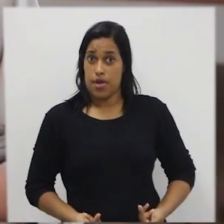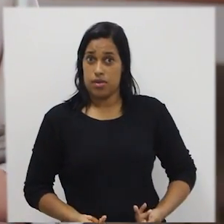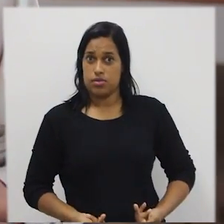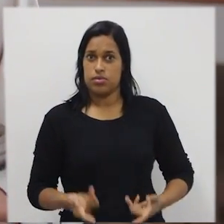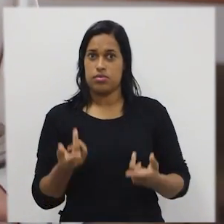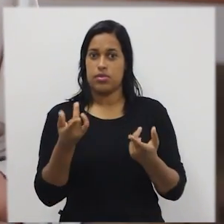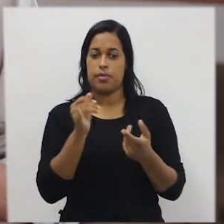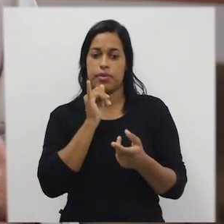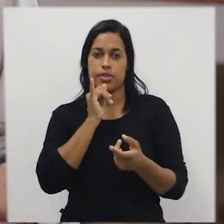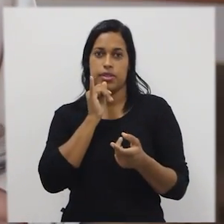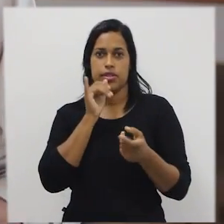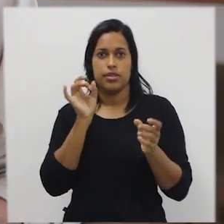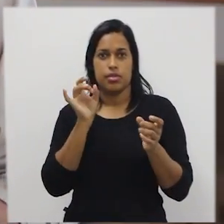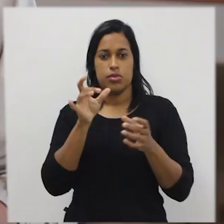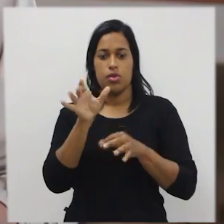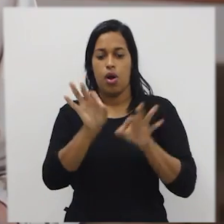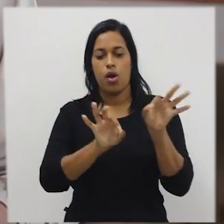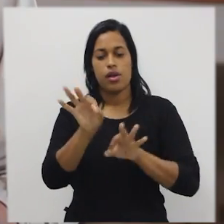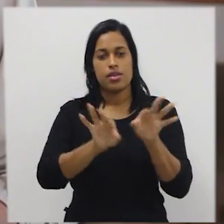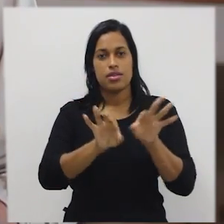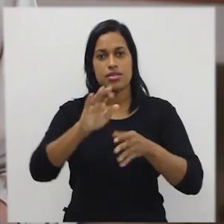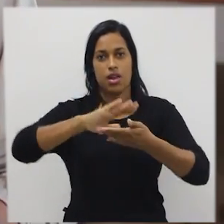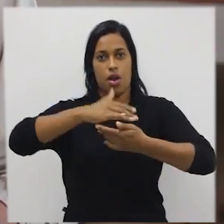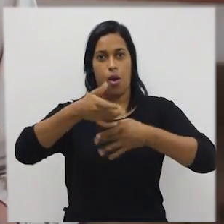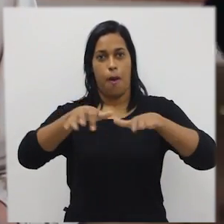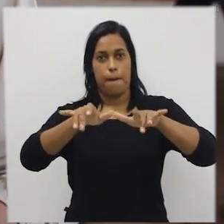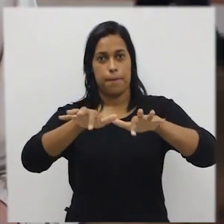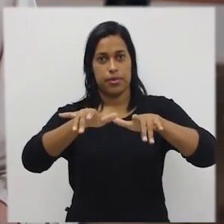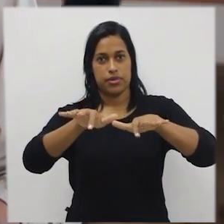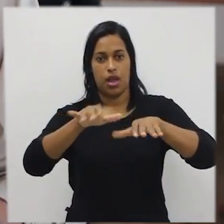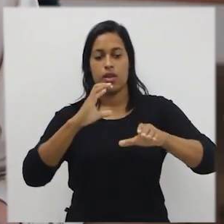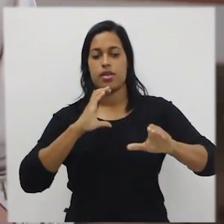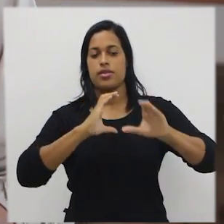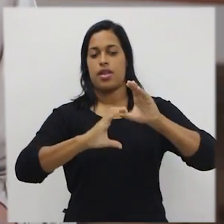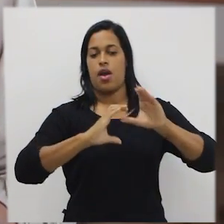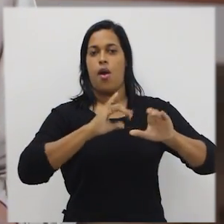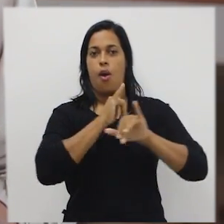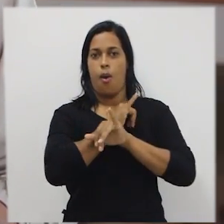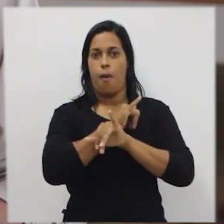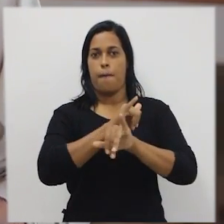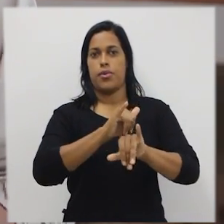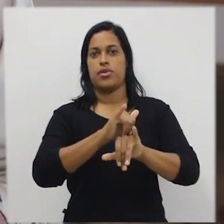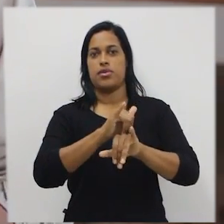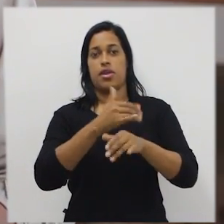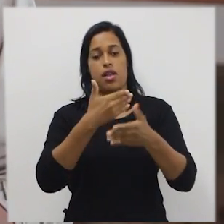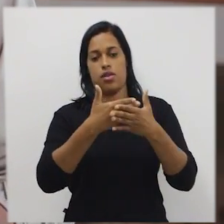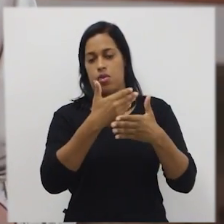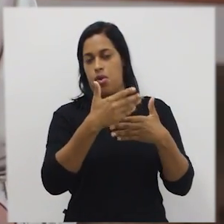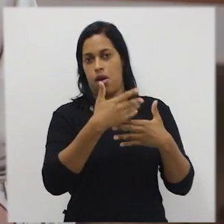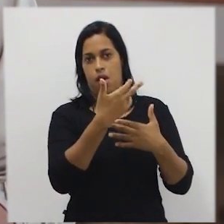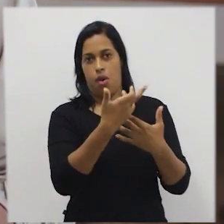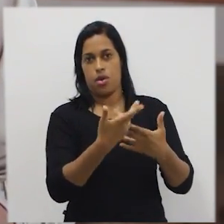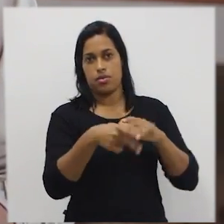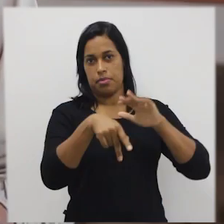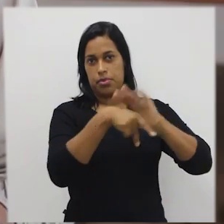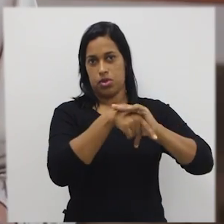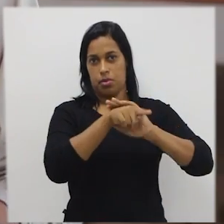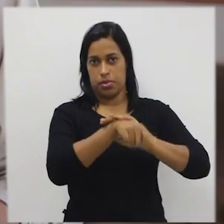instruindo o computador para que ele executa o processamento, ele também está comunicando alguma coisa para o computador.